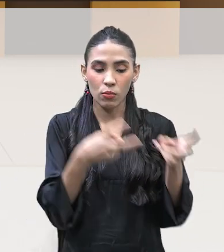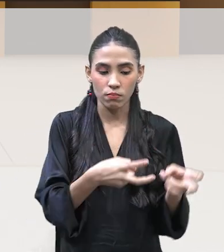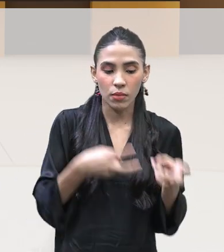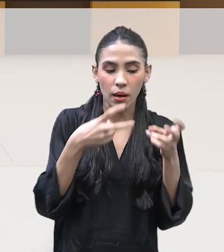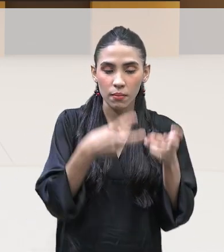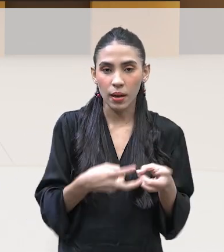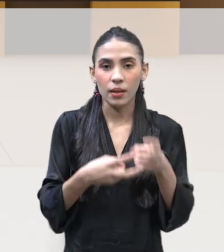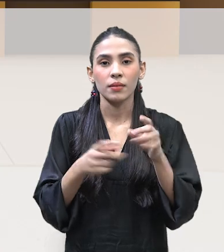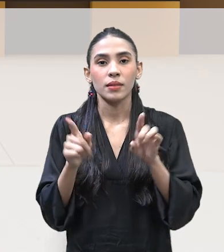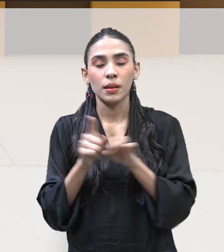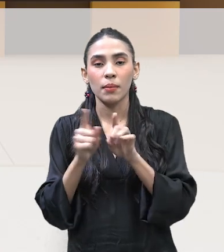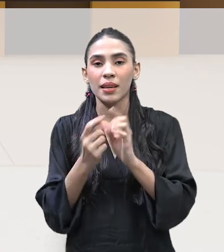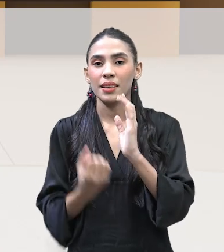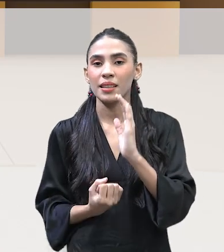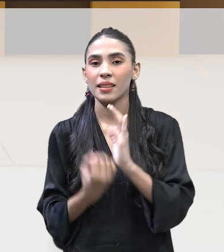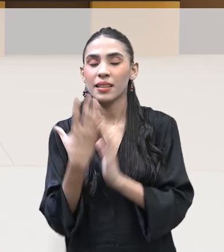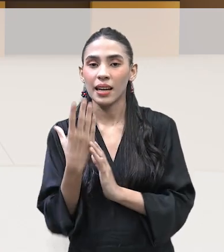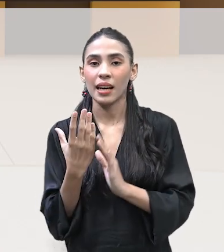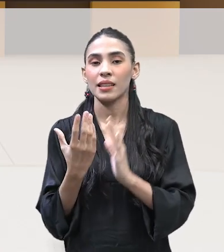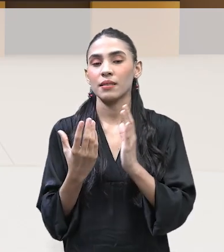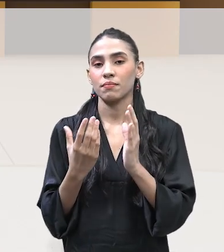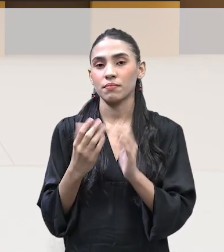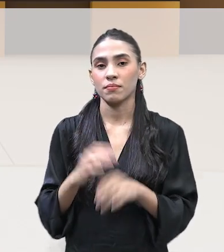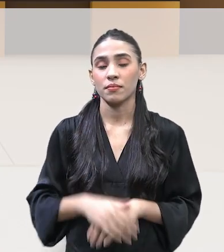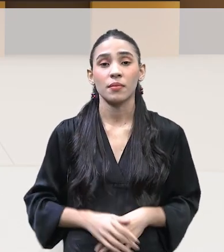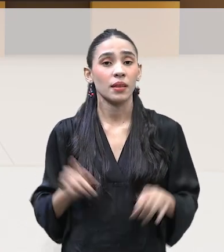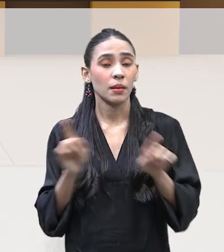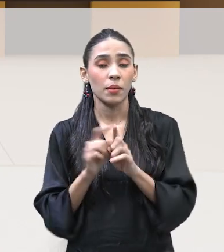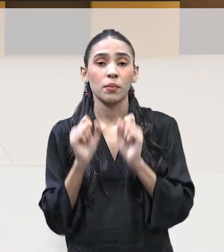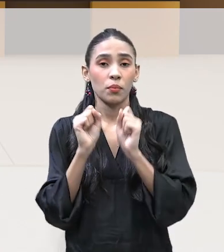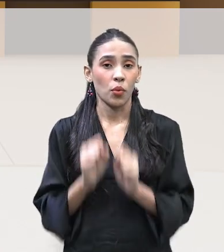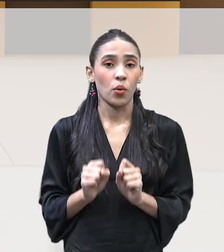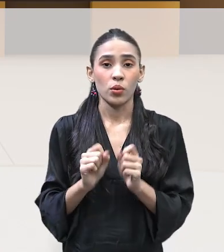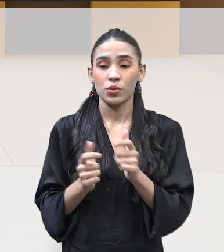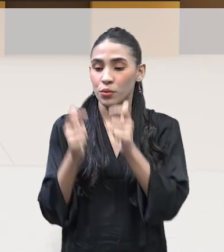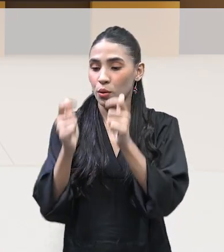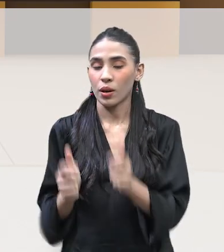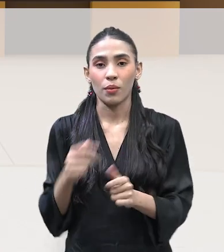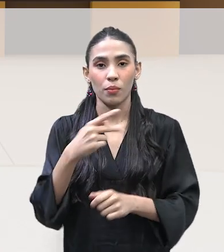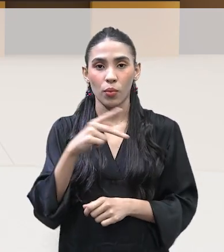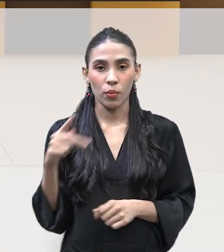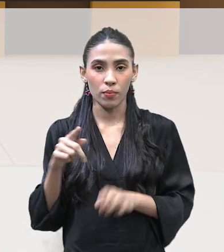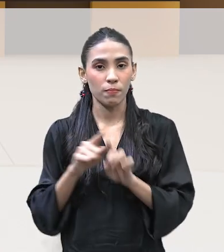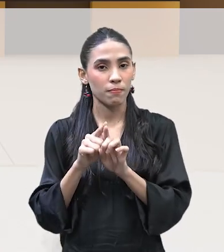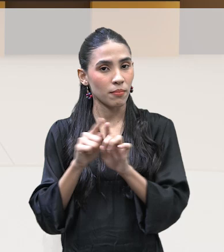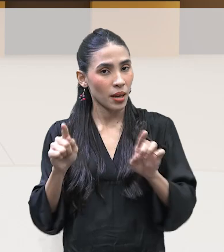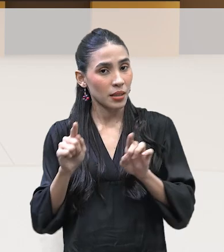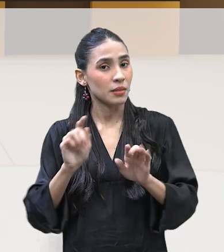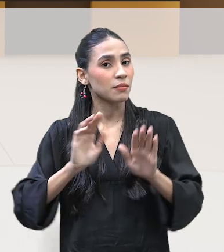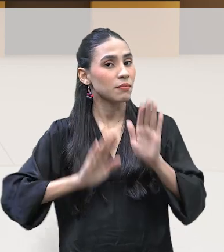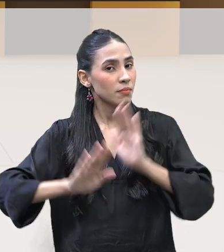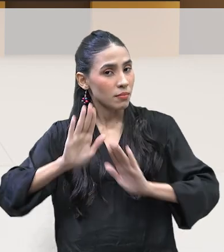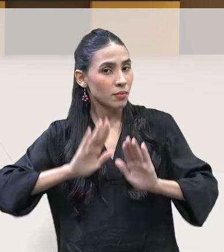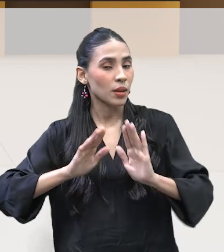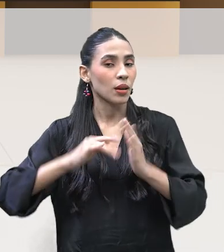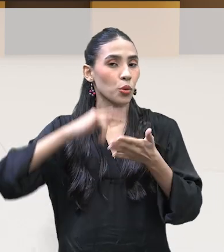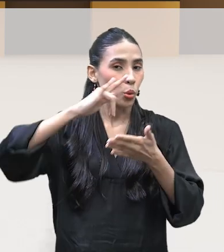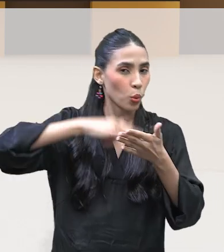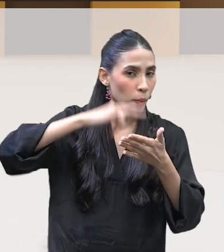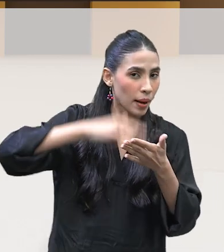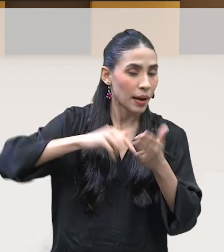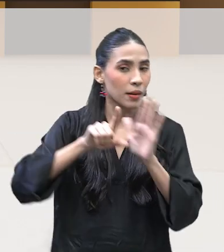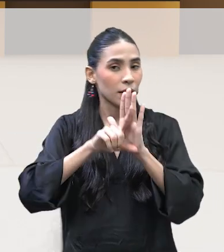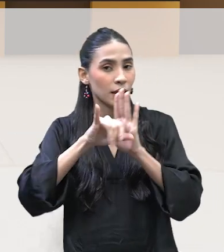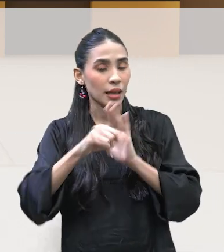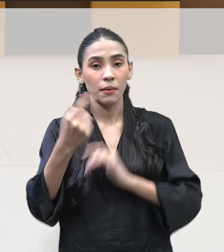cooperativas foram criadas, cooperativas, e também pode ser feito na sua localidade também, mas tudo tem que ser normalizado, tudo